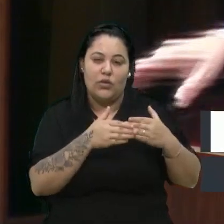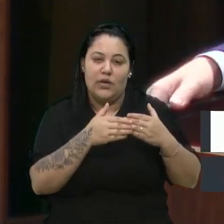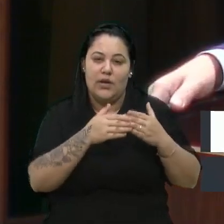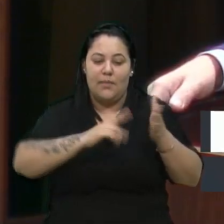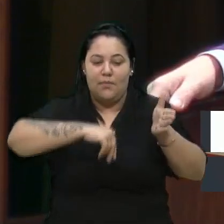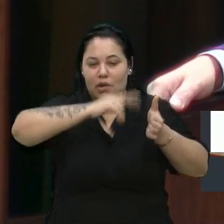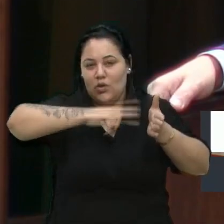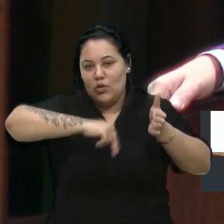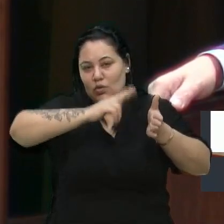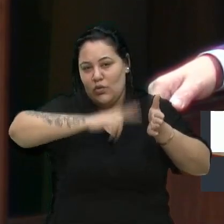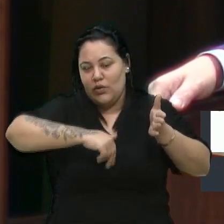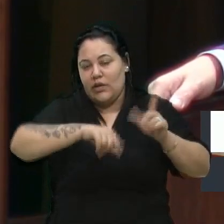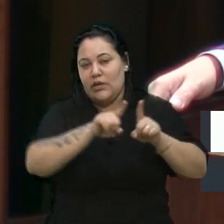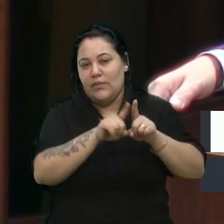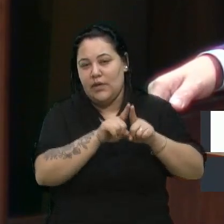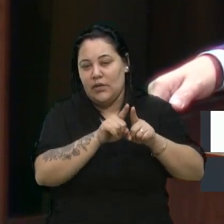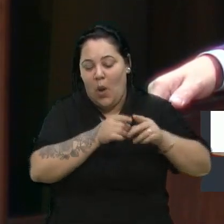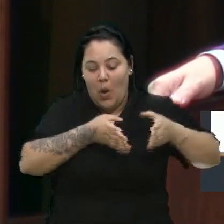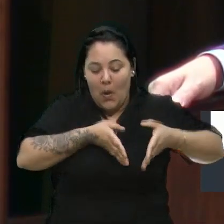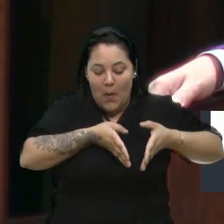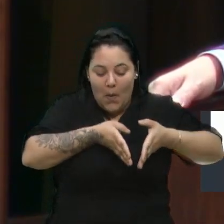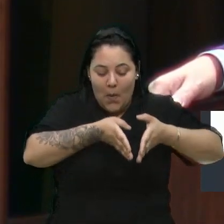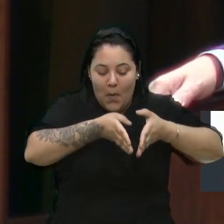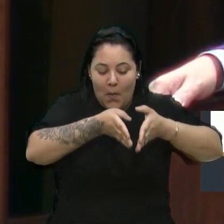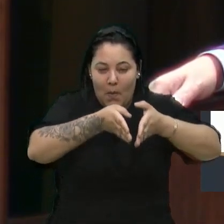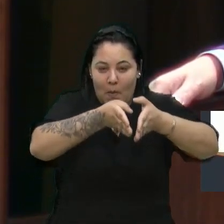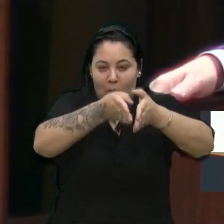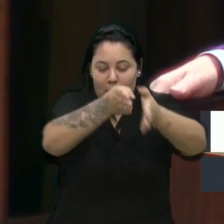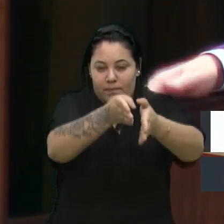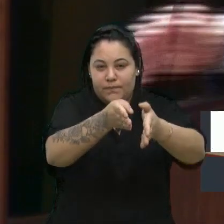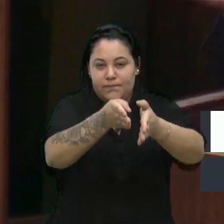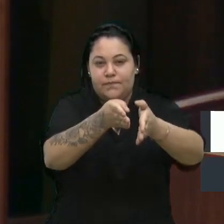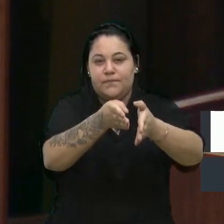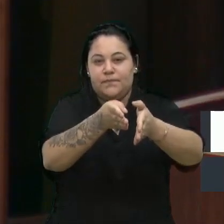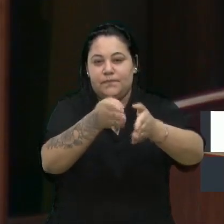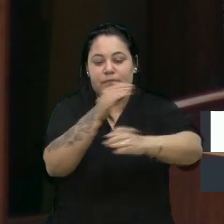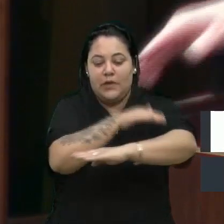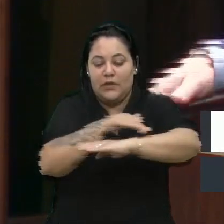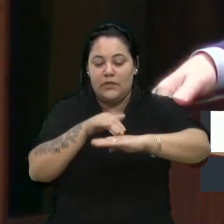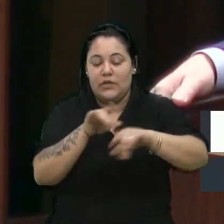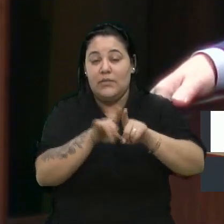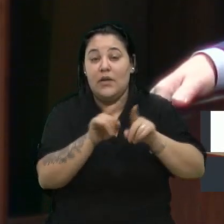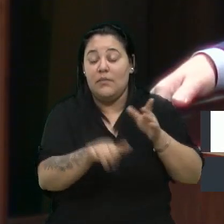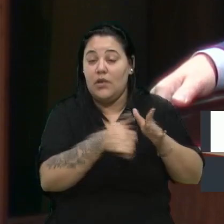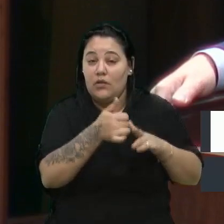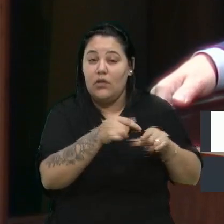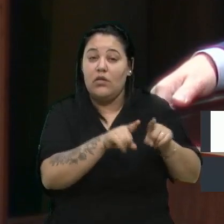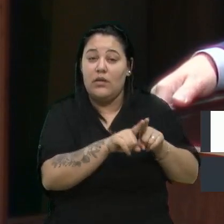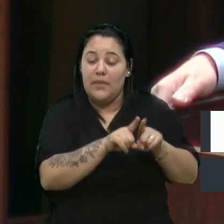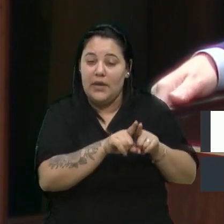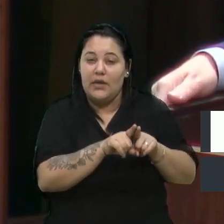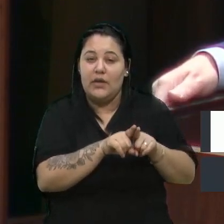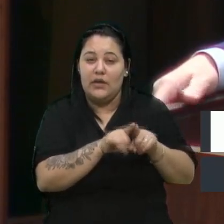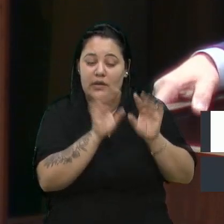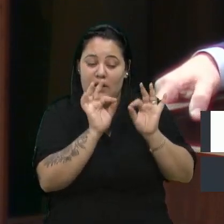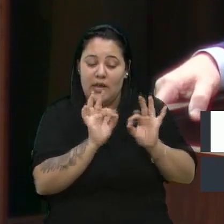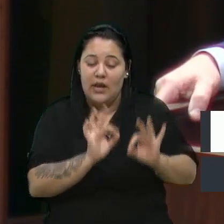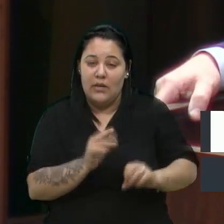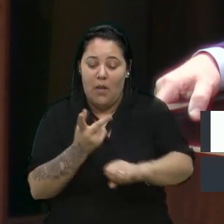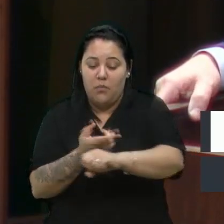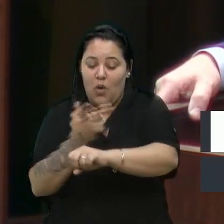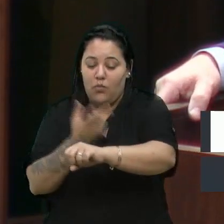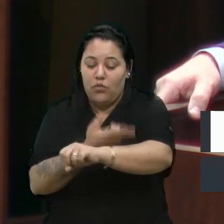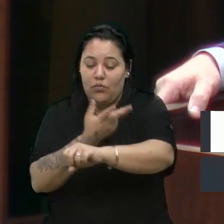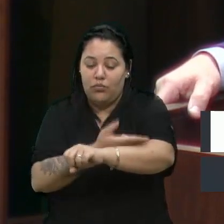vamos dizer assim, dos cordões, ali para as coordenadas calçadas e melhorando, inclusive, ali a questão da roçada, ali daquelas,